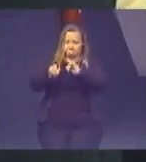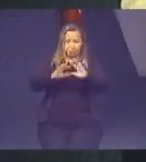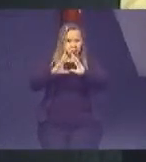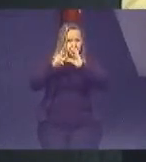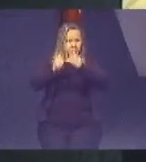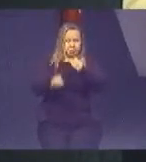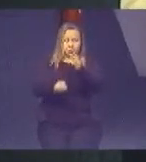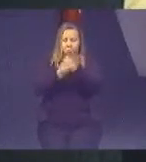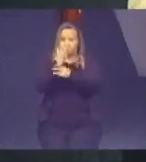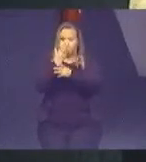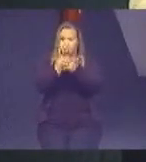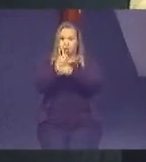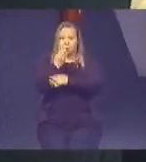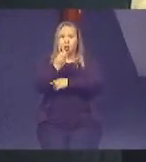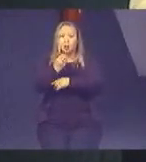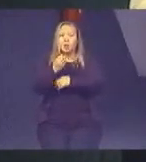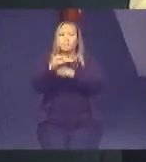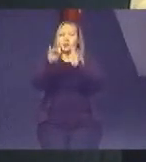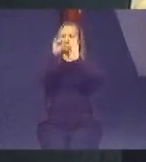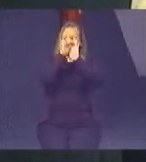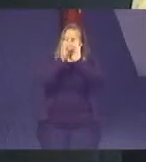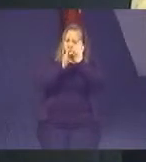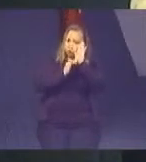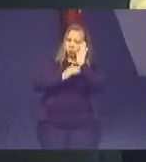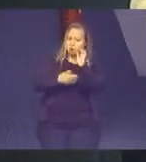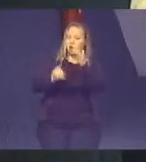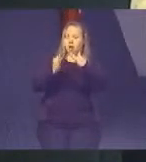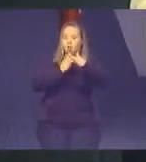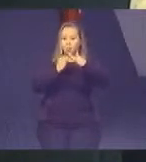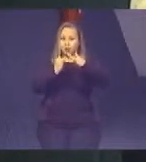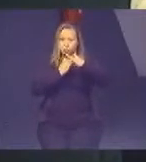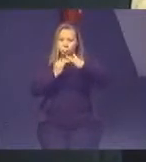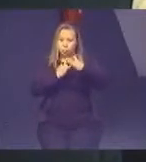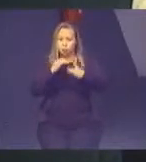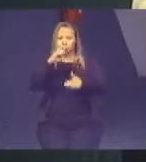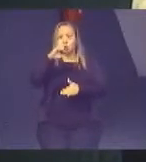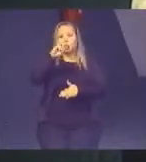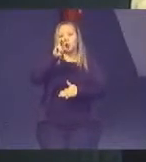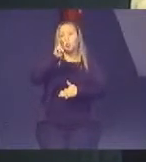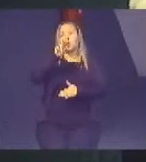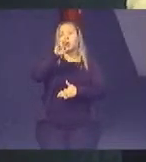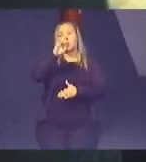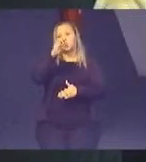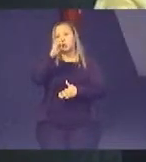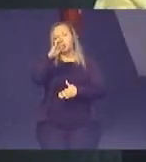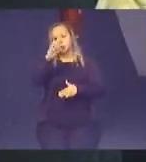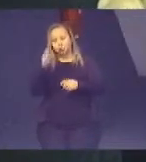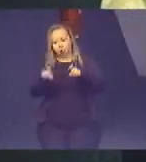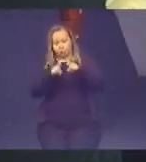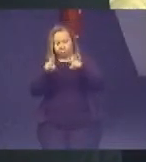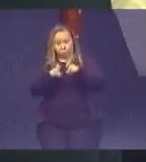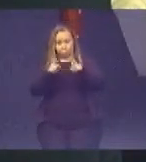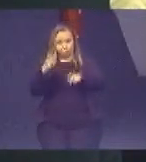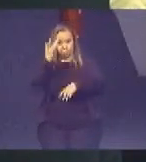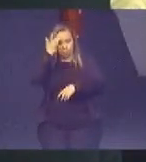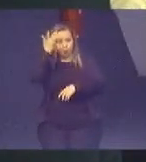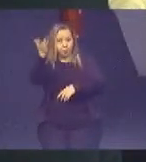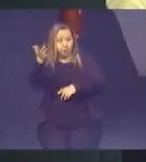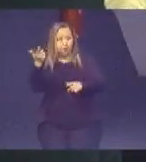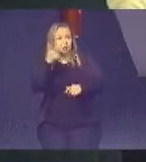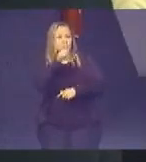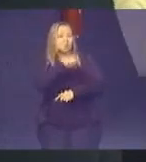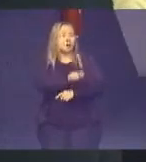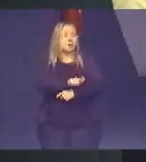criado para o programa, pelo Instituto Curitiba de Informática, que facilita o acesso, em